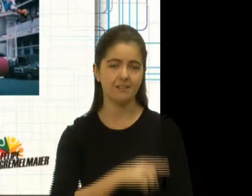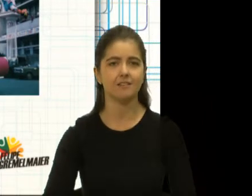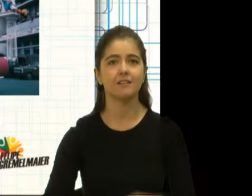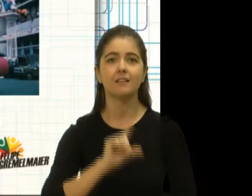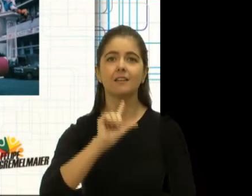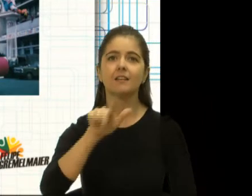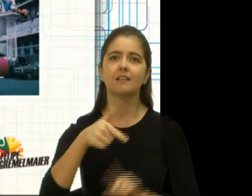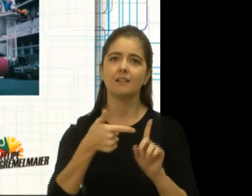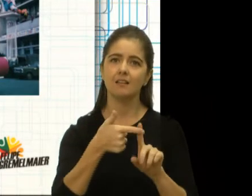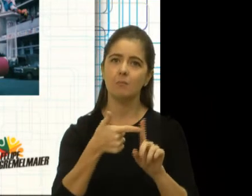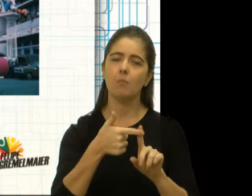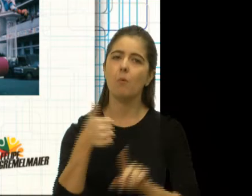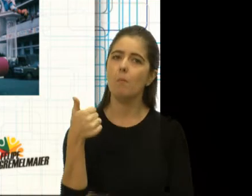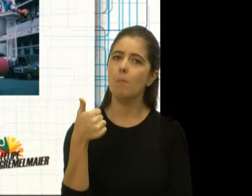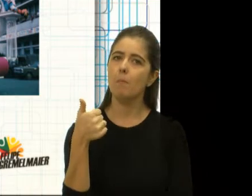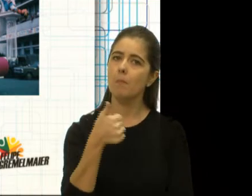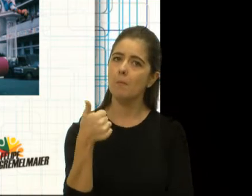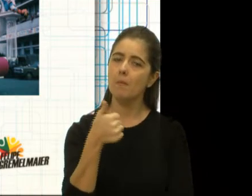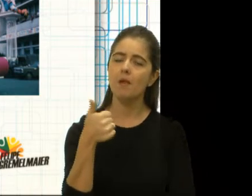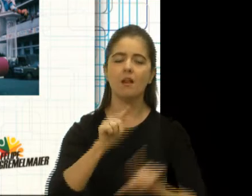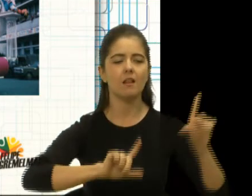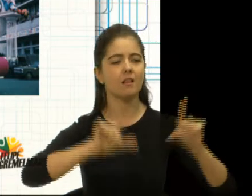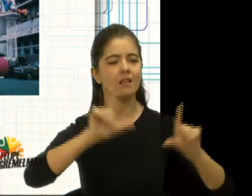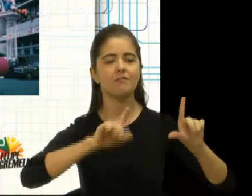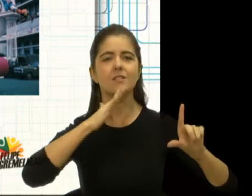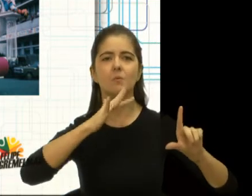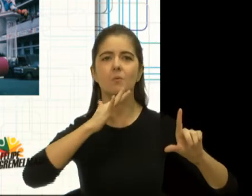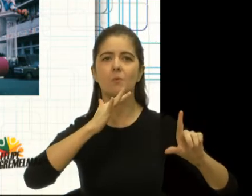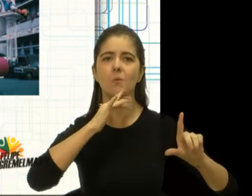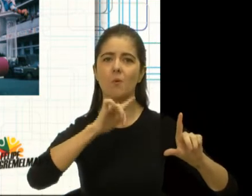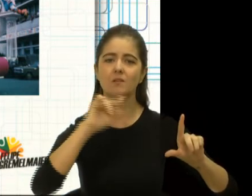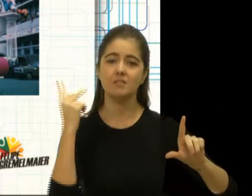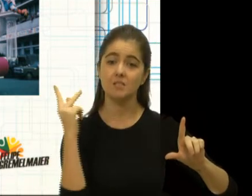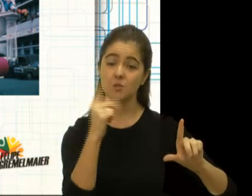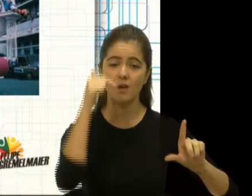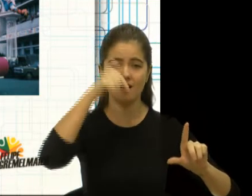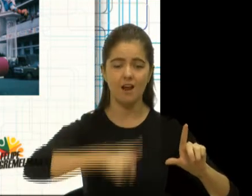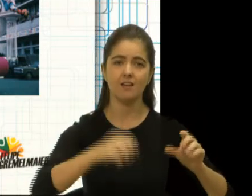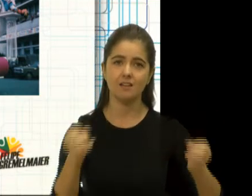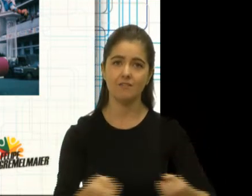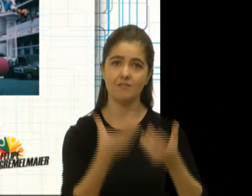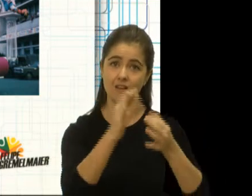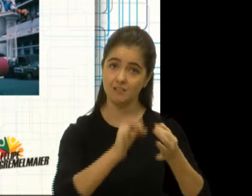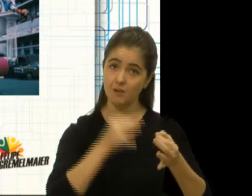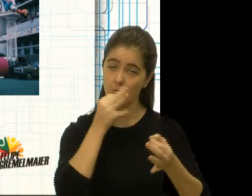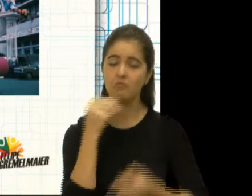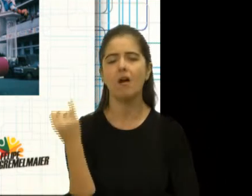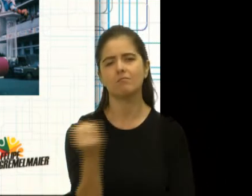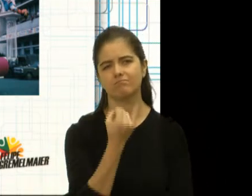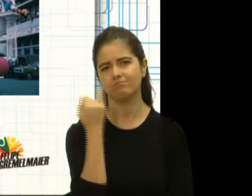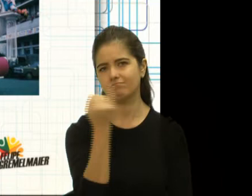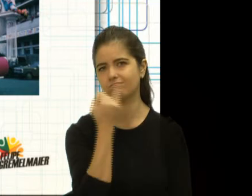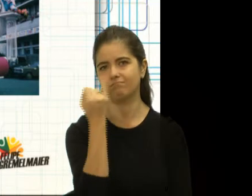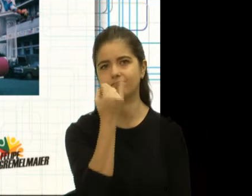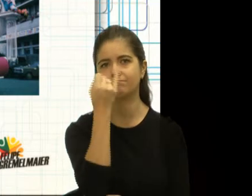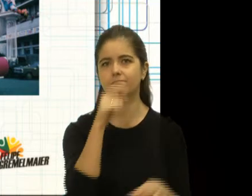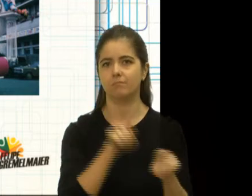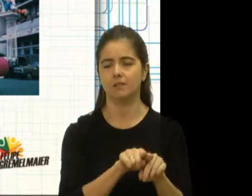primeira transmissão, vereador Cassina, a cores da história da televisão brasileira, que foi aqui na Festa da Uva. É um fato extremamente relevante.